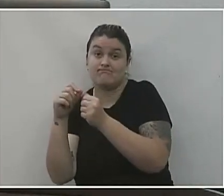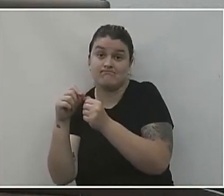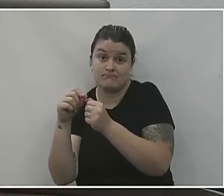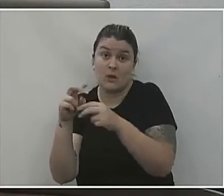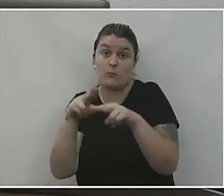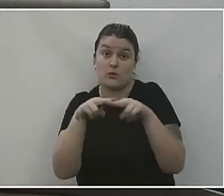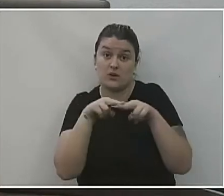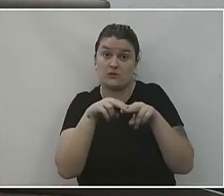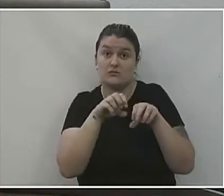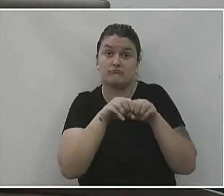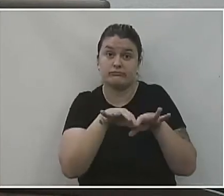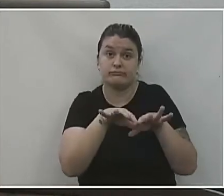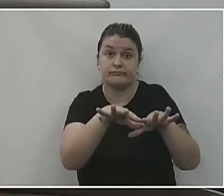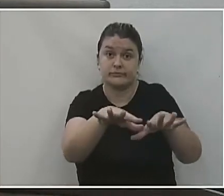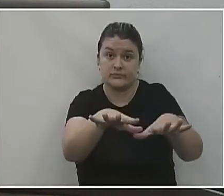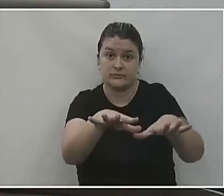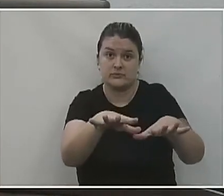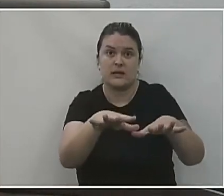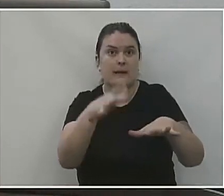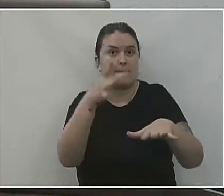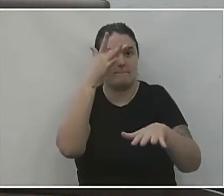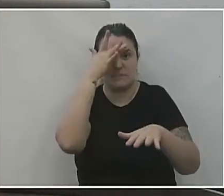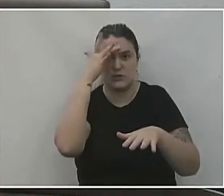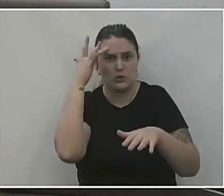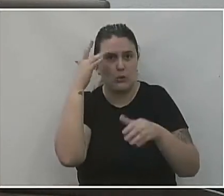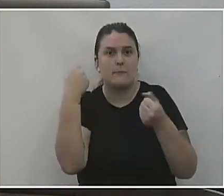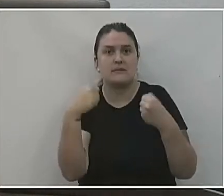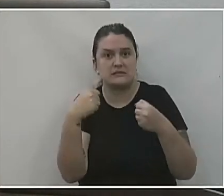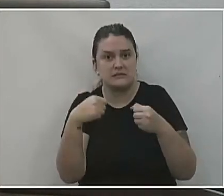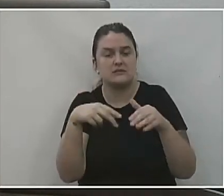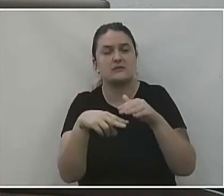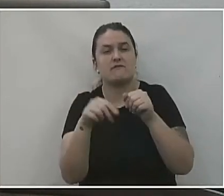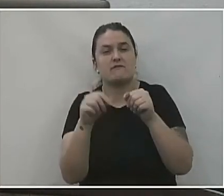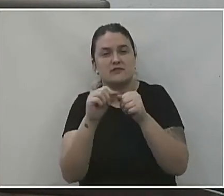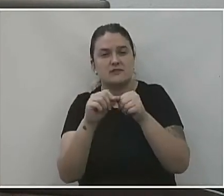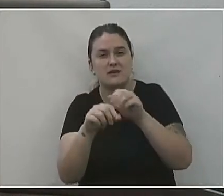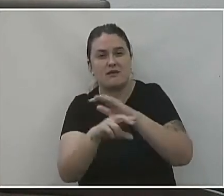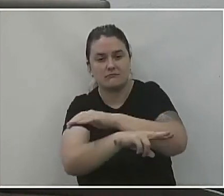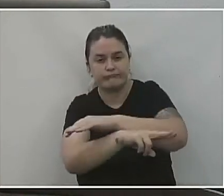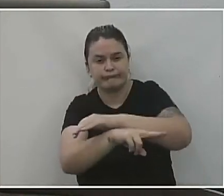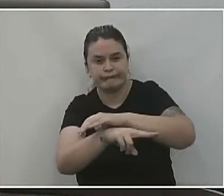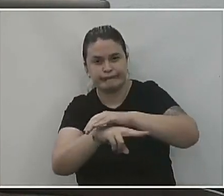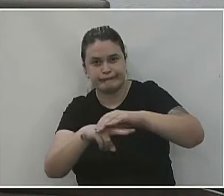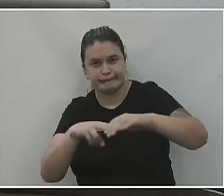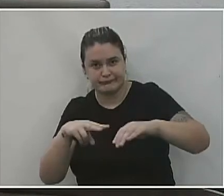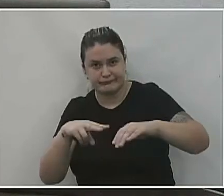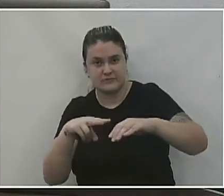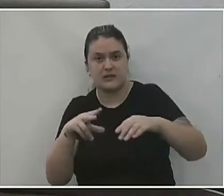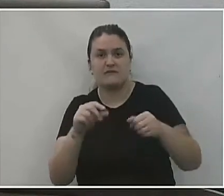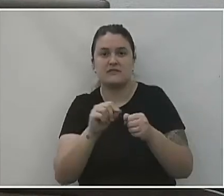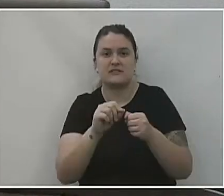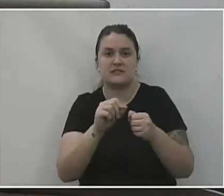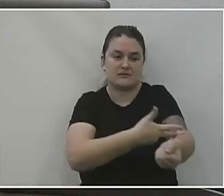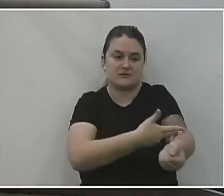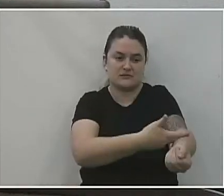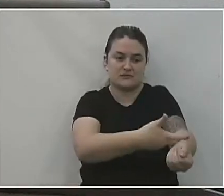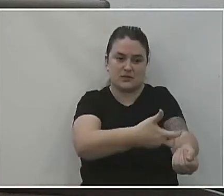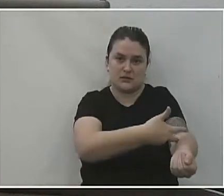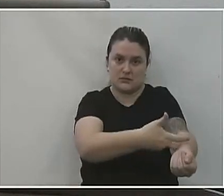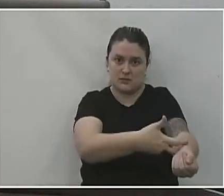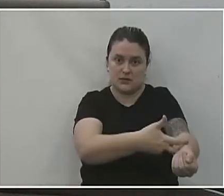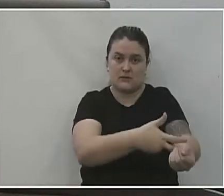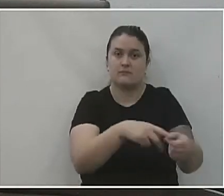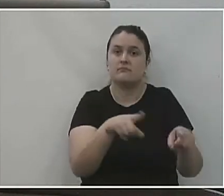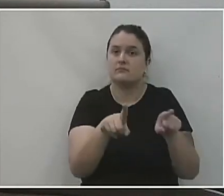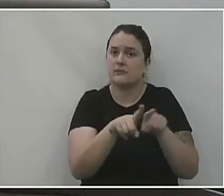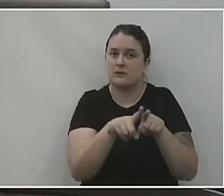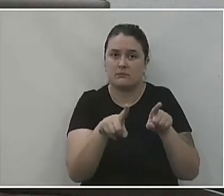da pandemia, foi demandado muito esses exames. O que o secretário falou também dos exames laboratoriais, a gente